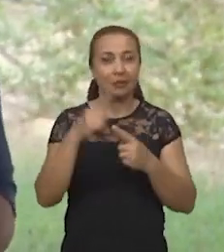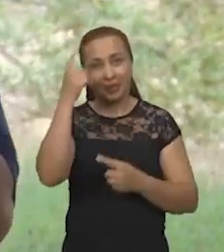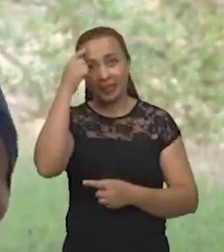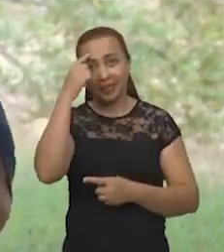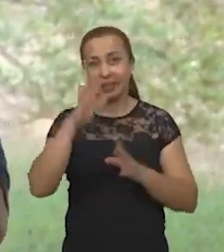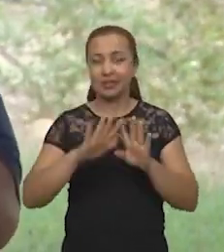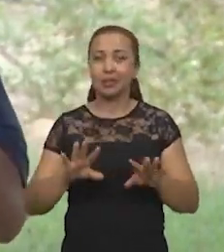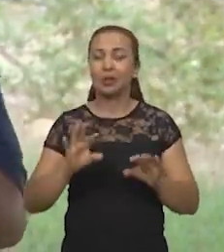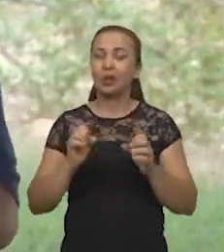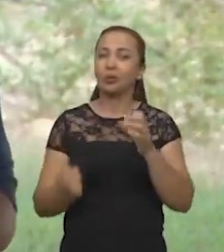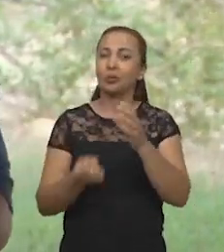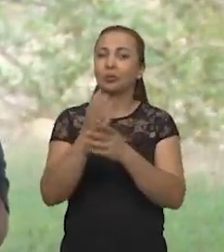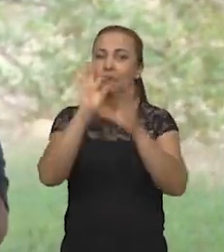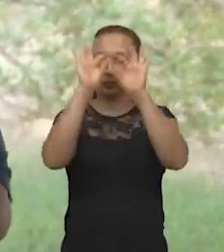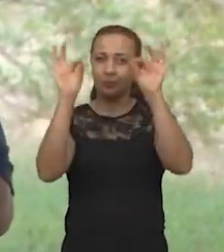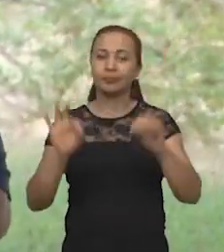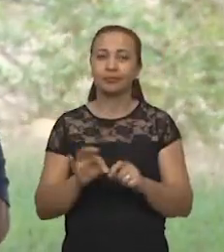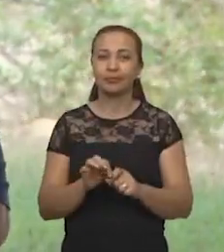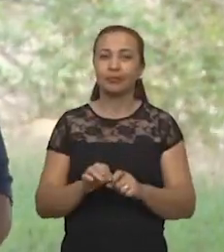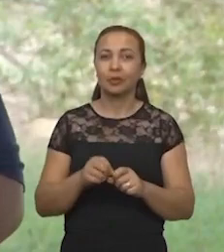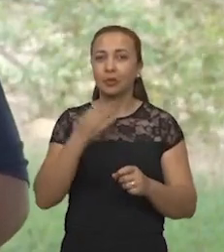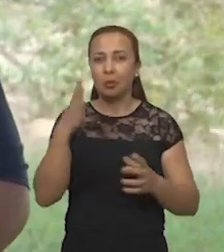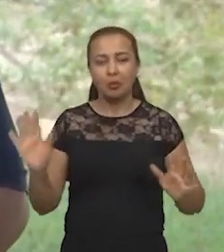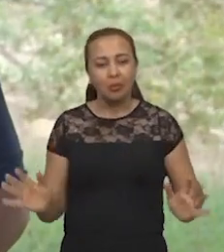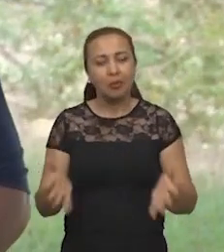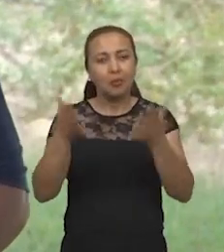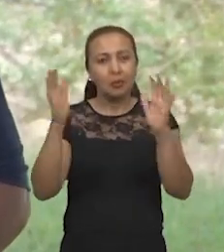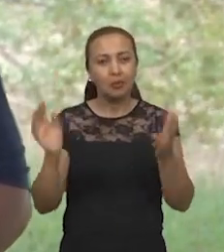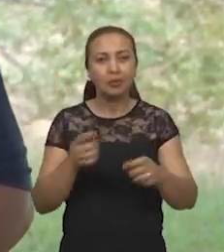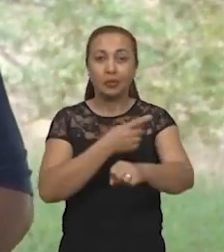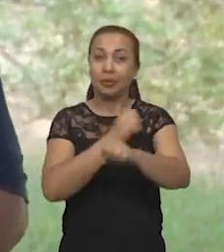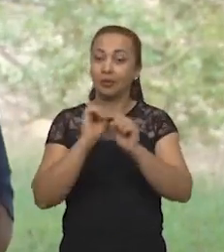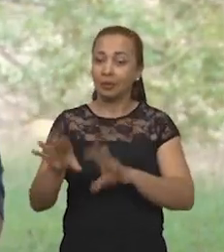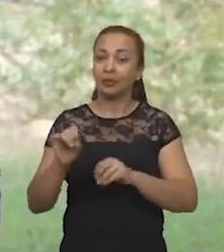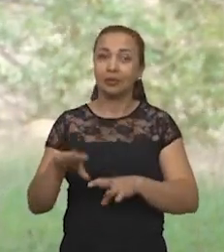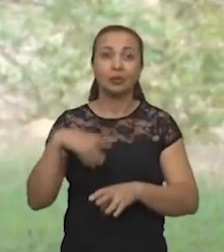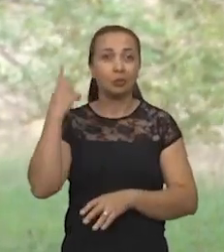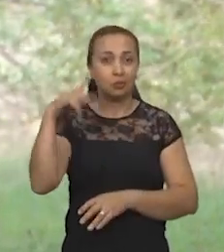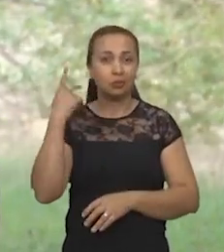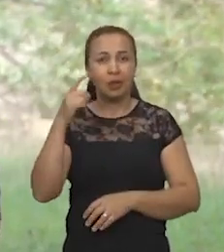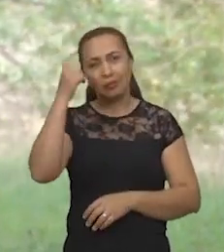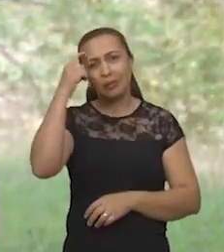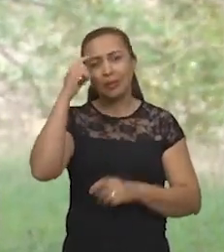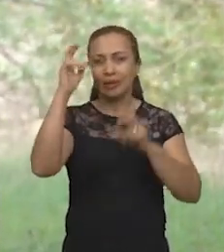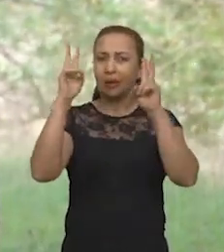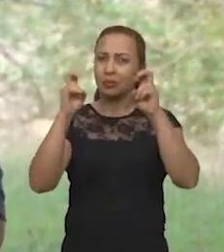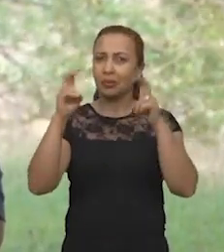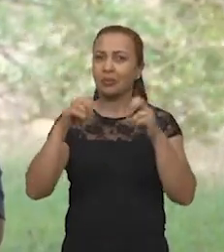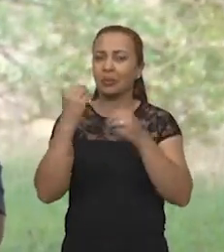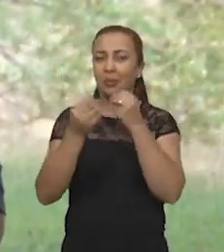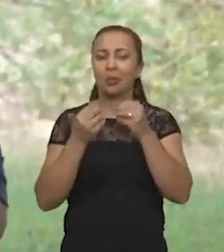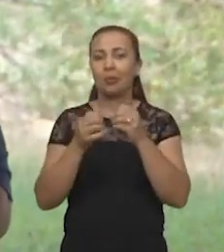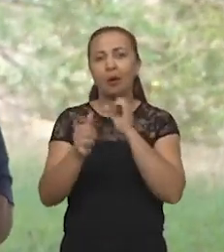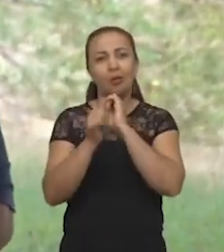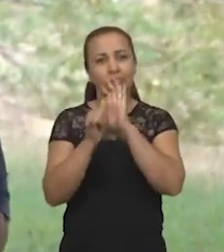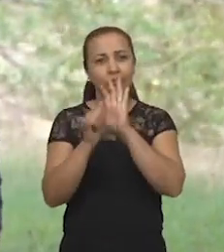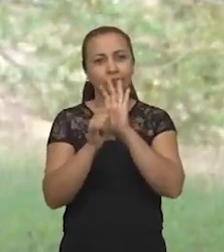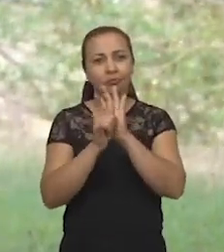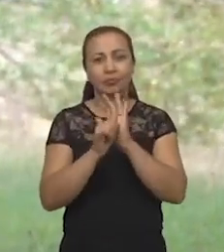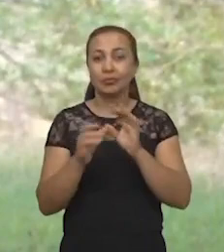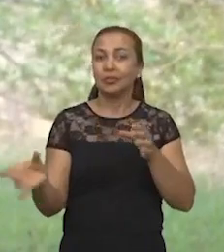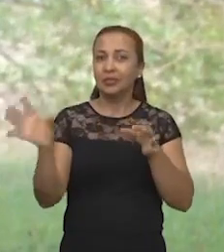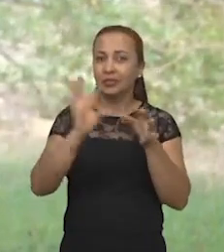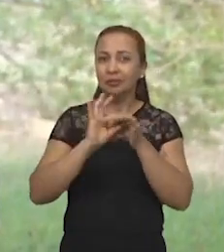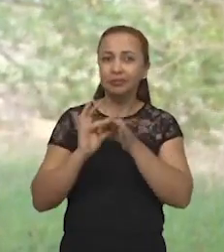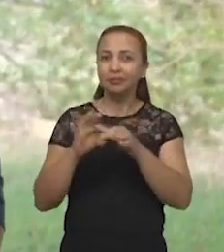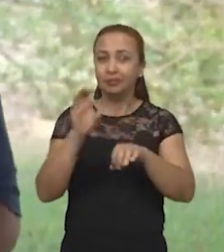nisso, é que surgiu um projeto com a intenção de promover a educação política e pensar o tema de forma mais crítica. Ligado ao